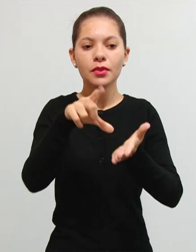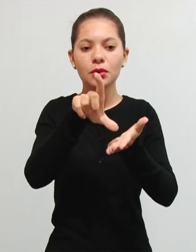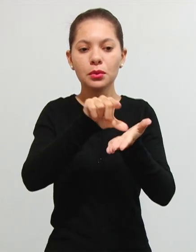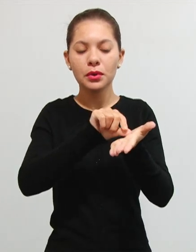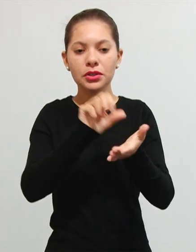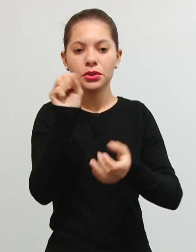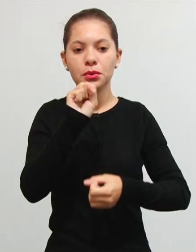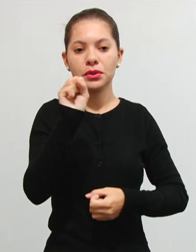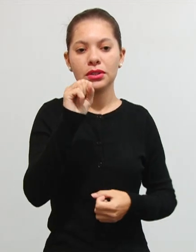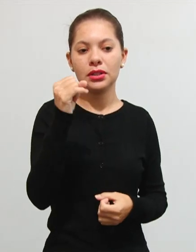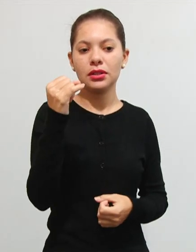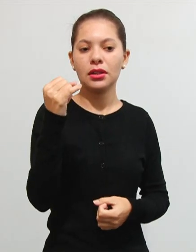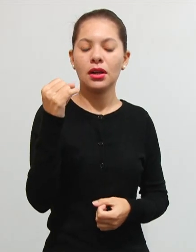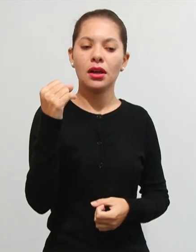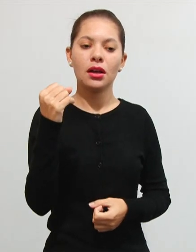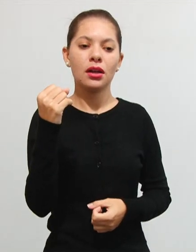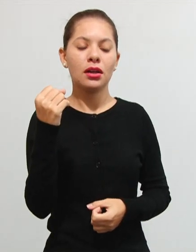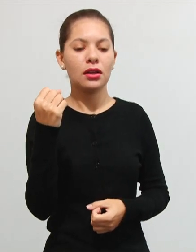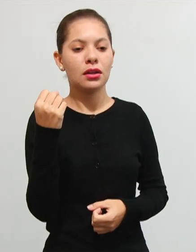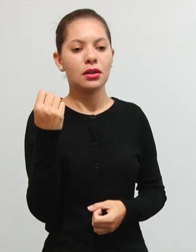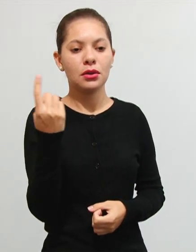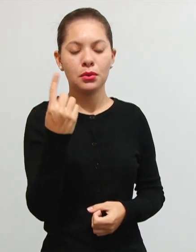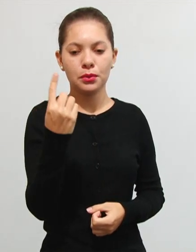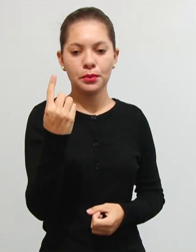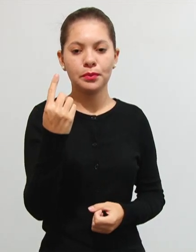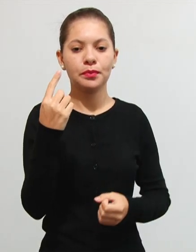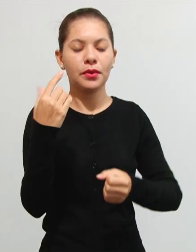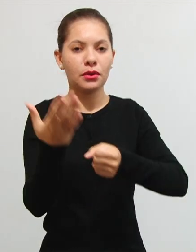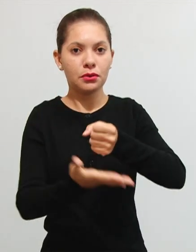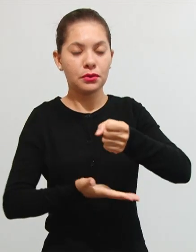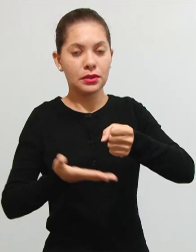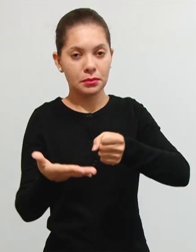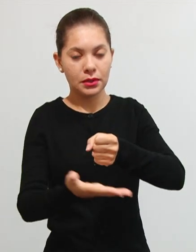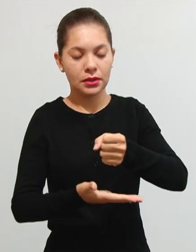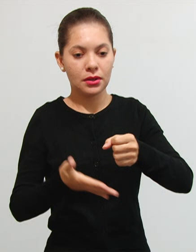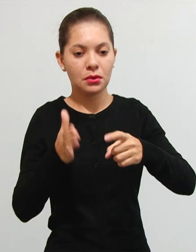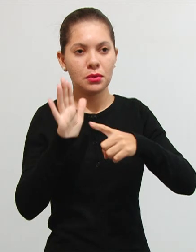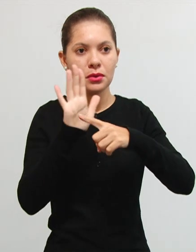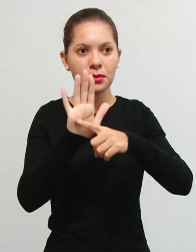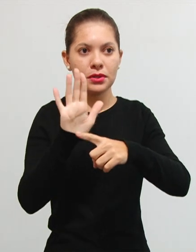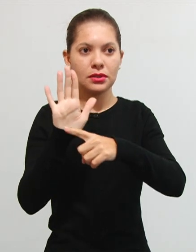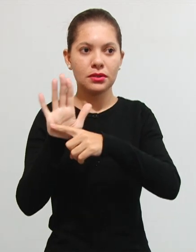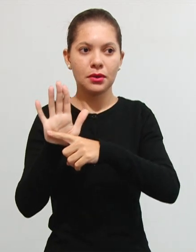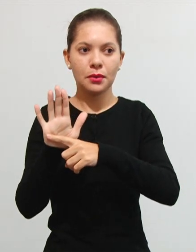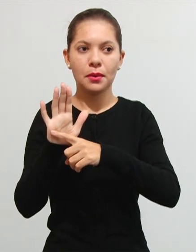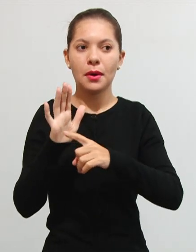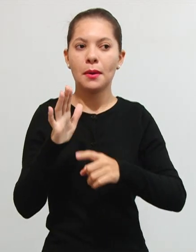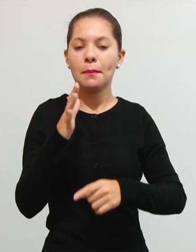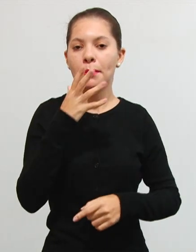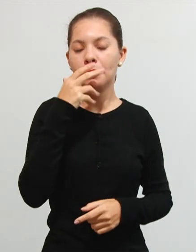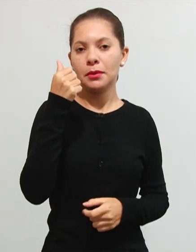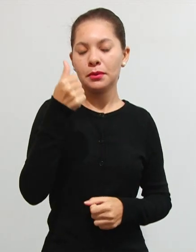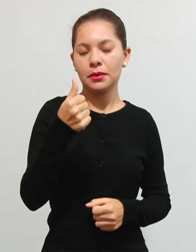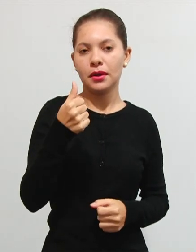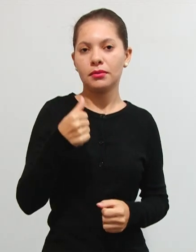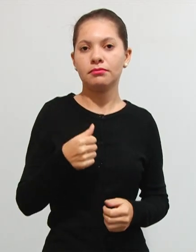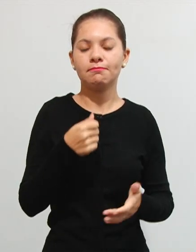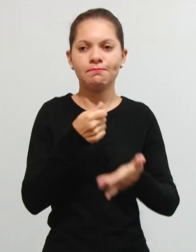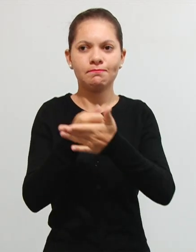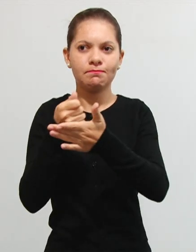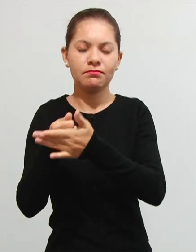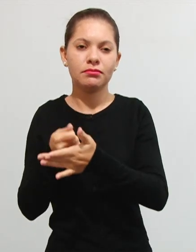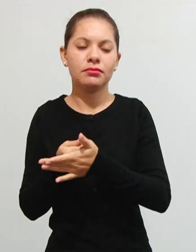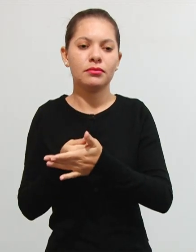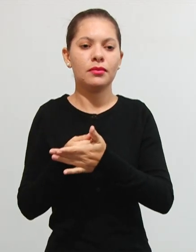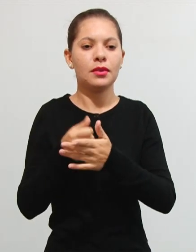que é o que fundamenta essa temática nós podemos dizer que a contribuição de melhoria que é cobrada pela União, pelos Estados,